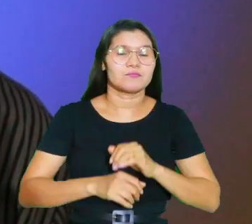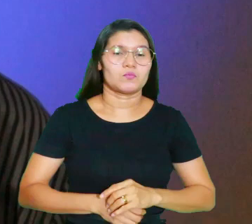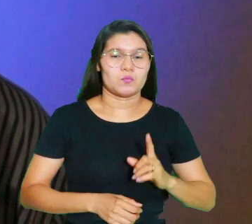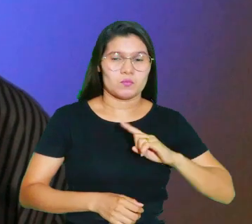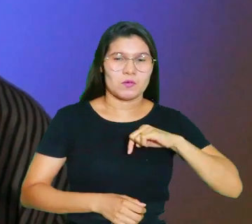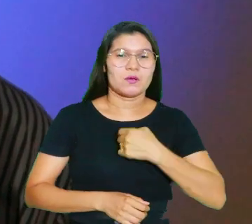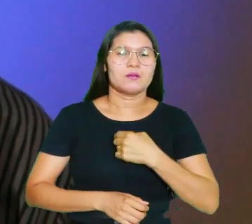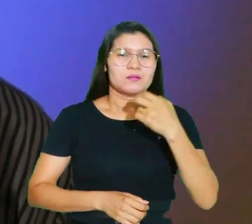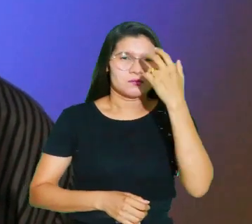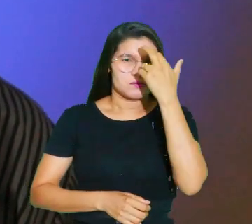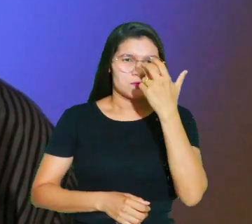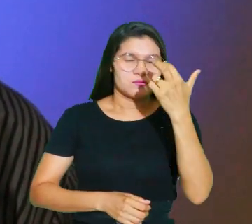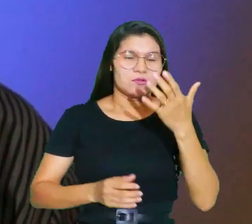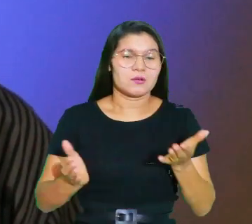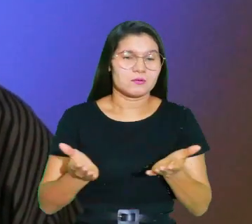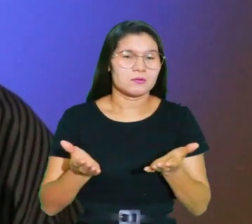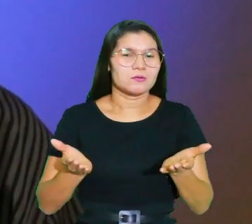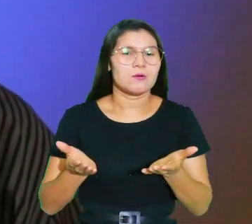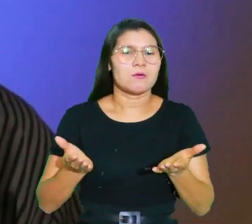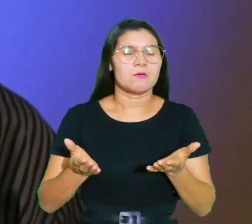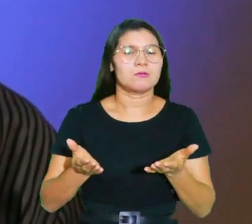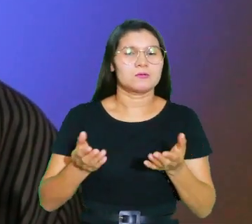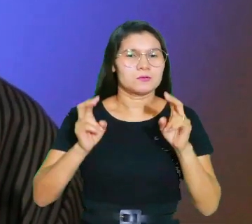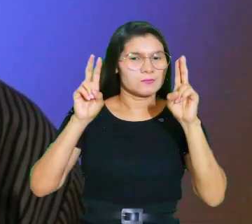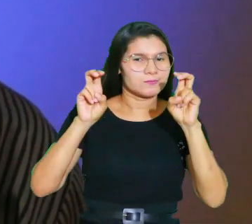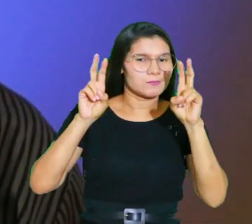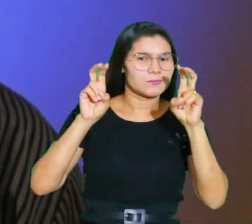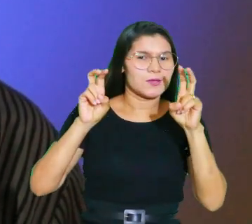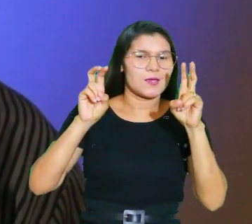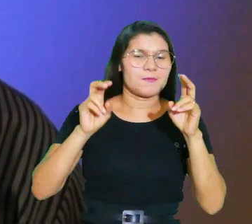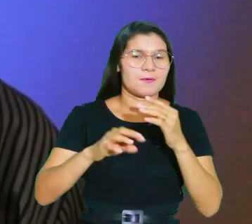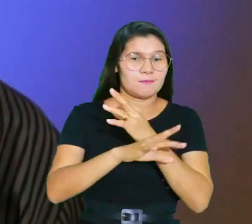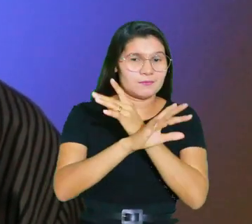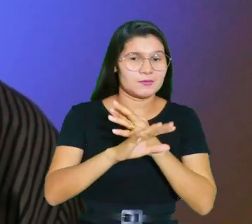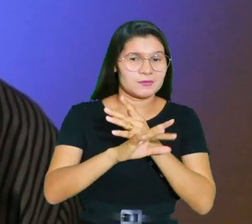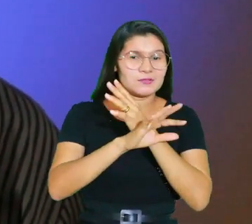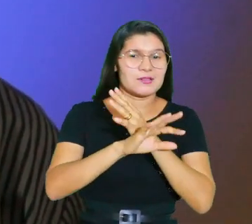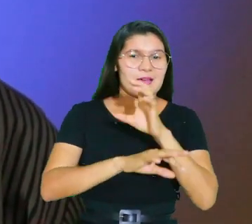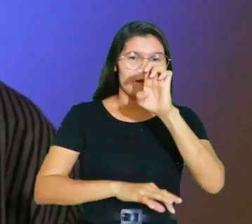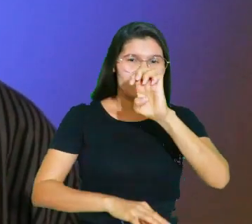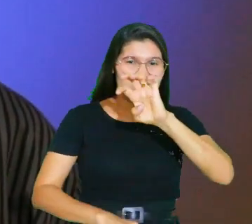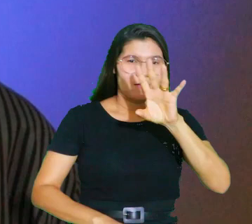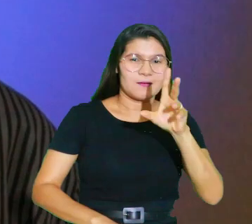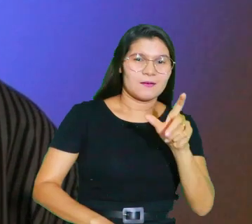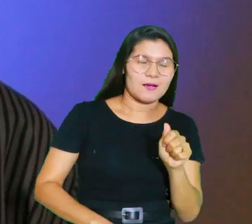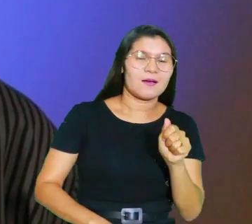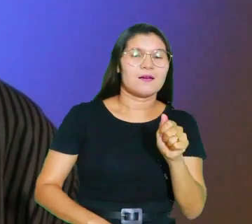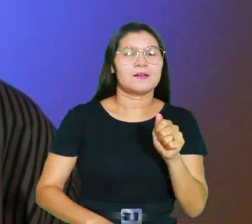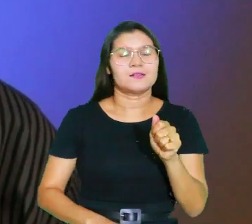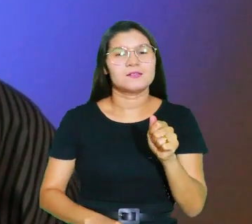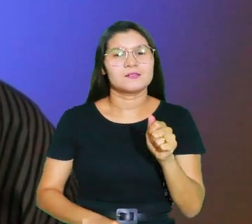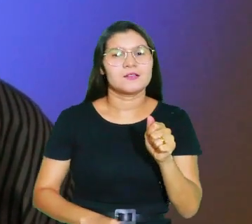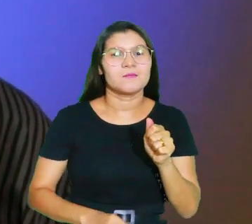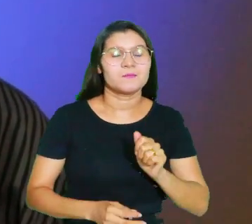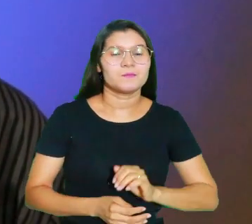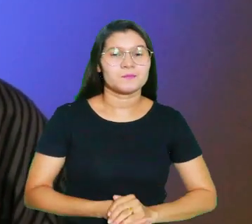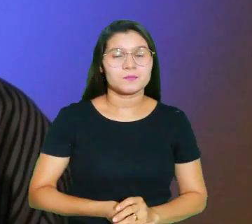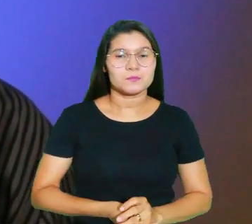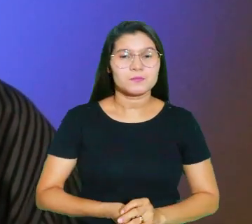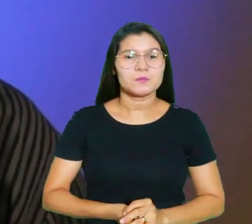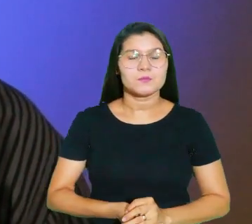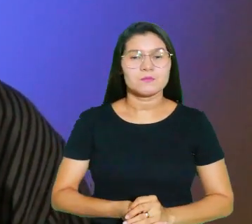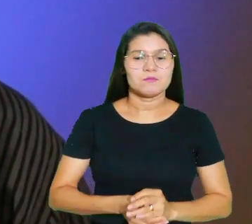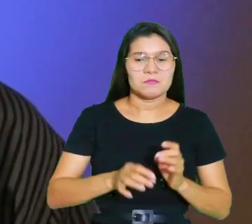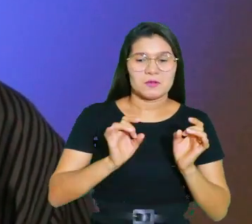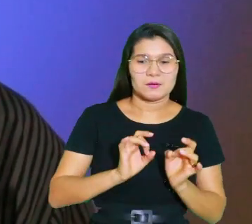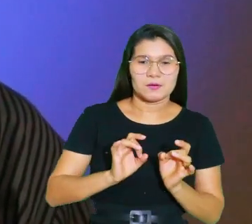Nossa história hoje foi sobre uma cidade austríaca, indefesa, decidida a render-se à